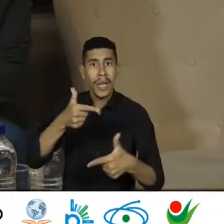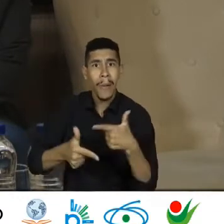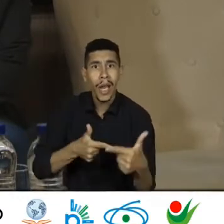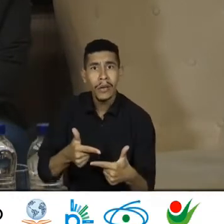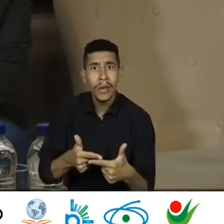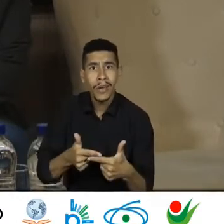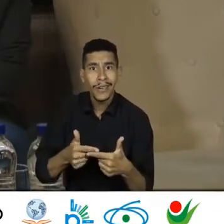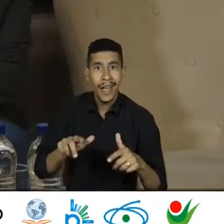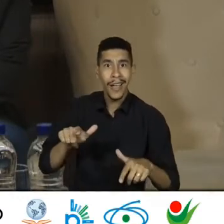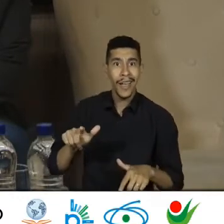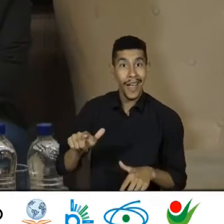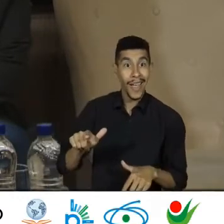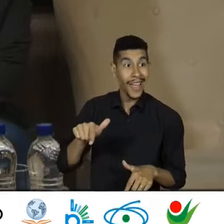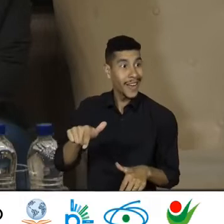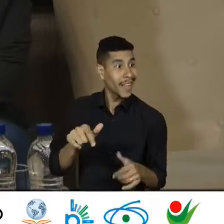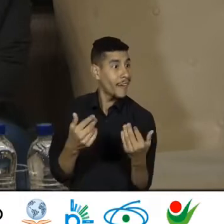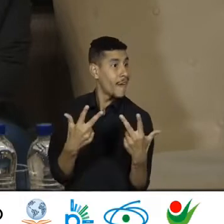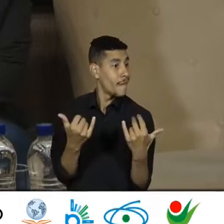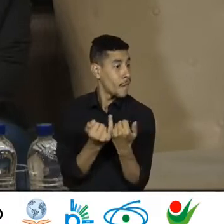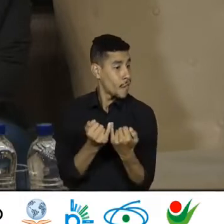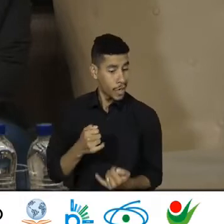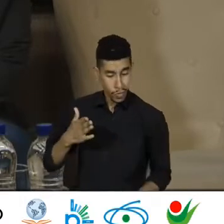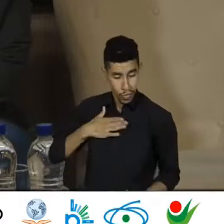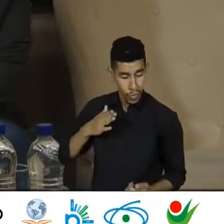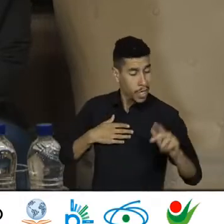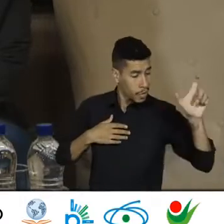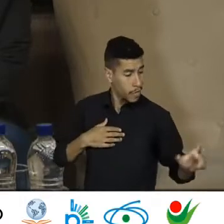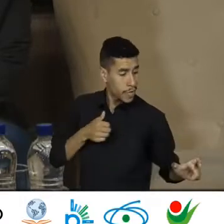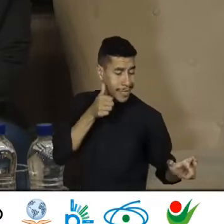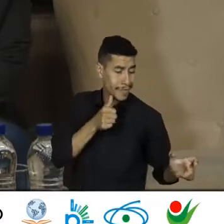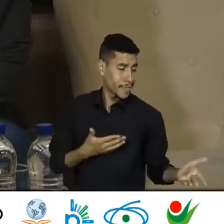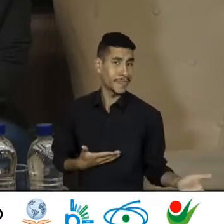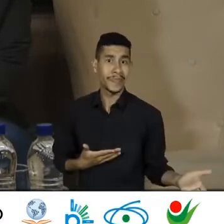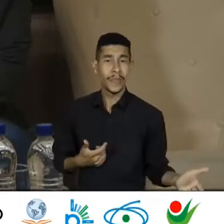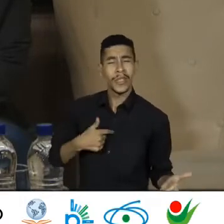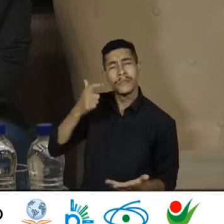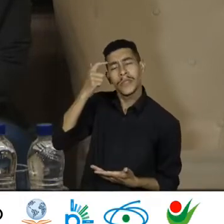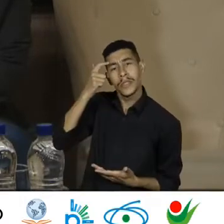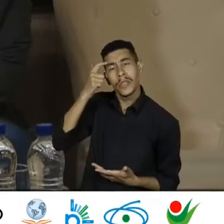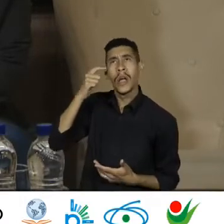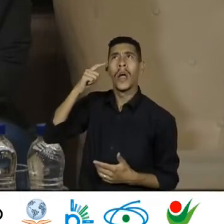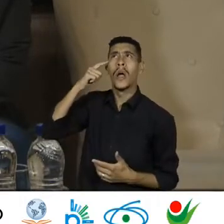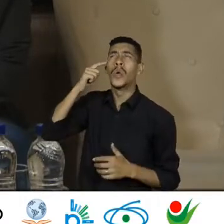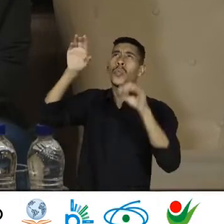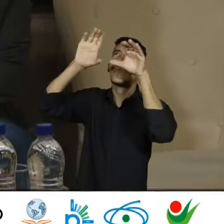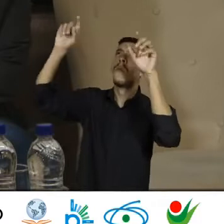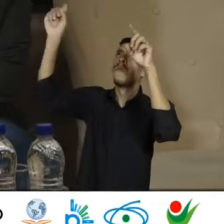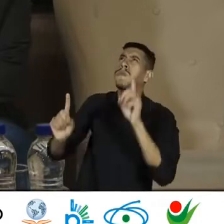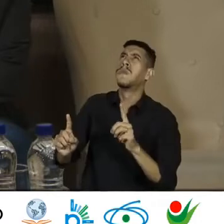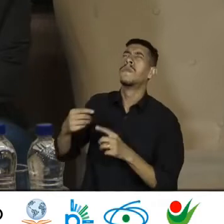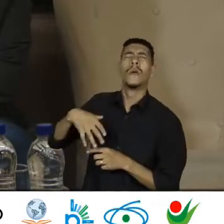você e de mim, minha querida Estava falando de você e de mim Pensei ter ouvido o trovão que roncava no céu